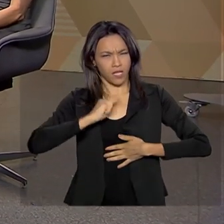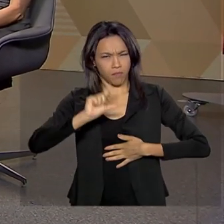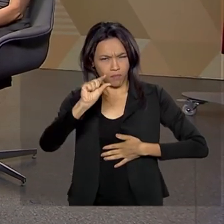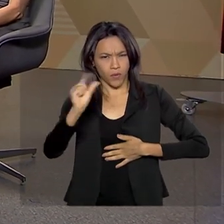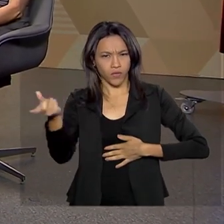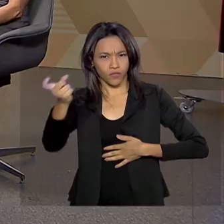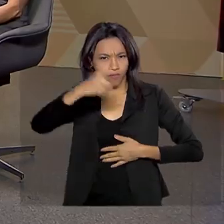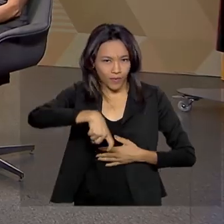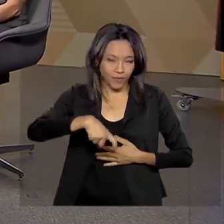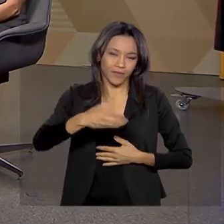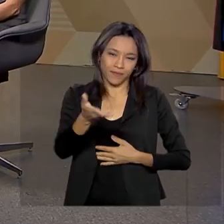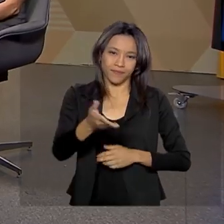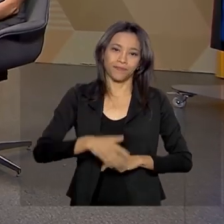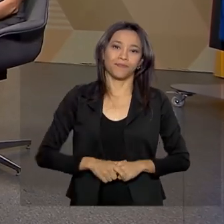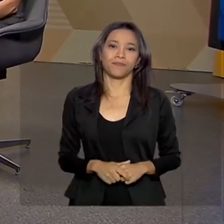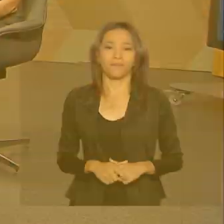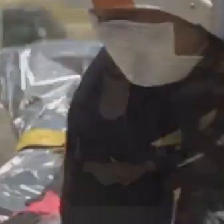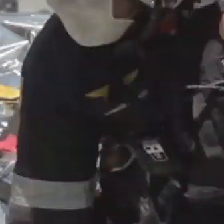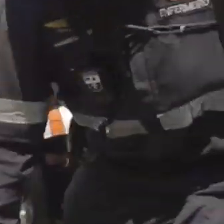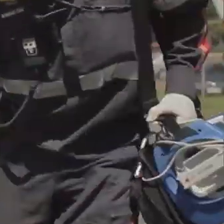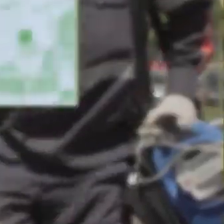daqui a pouco com o Brasil em Pauta.